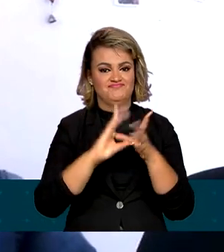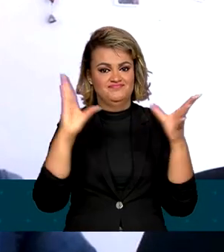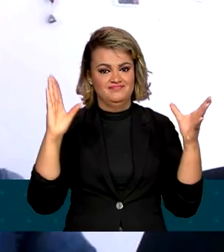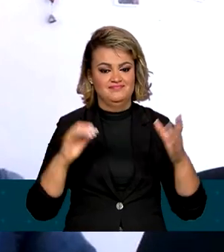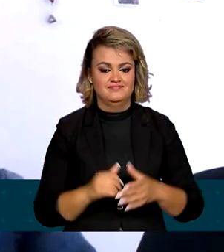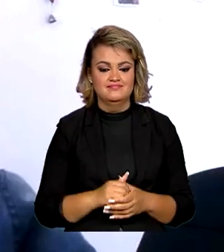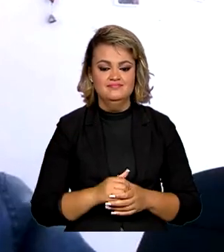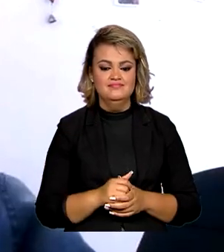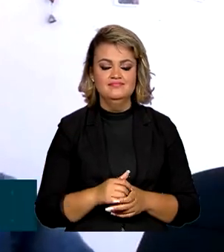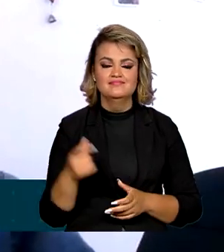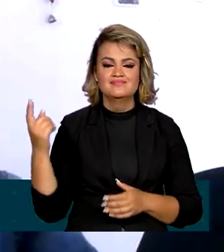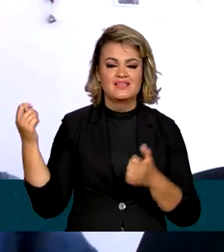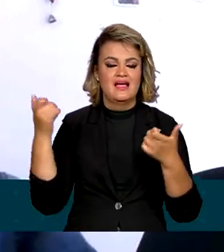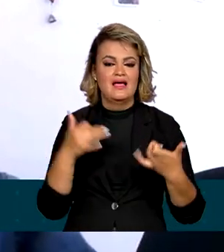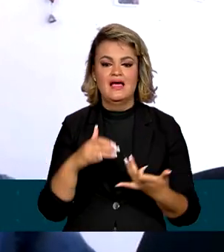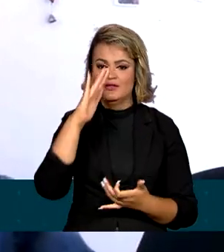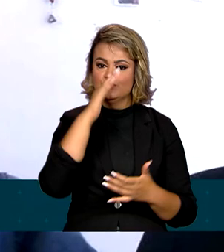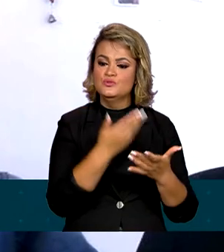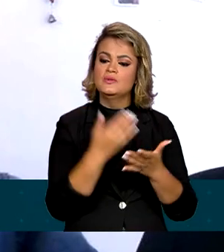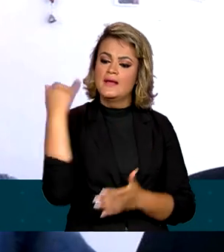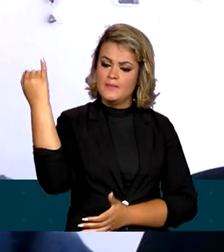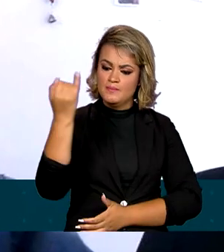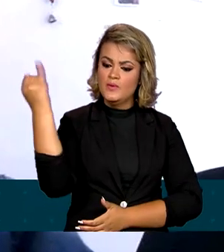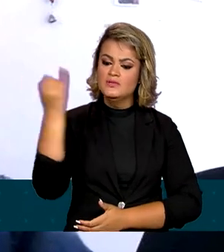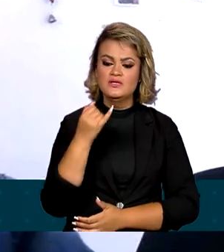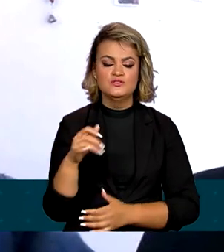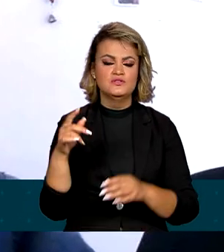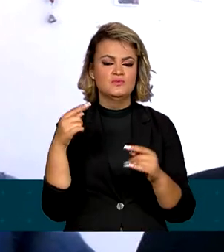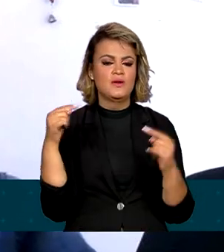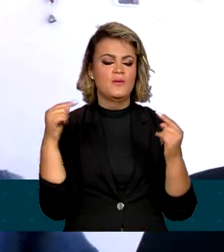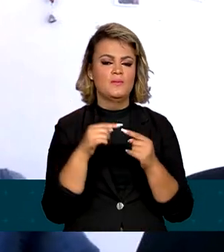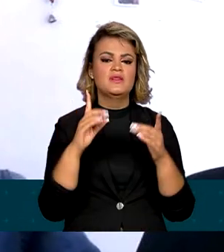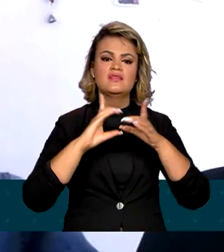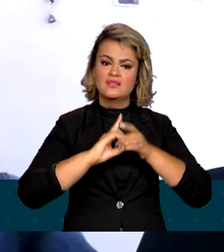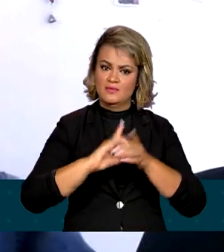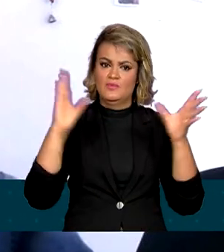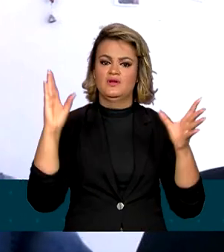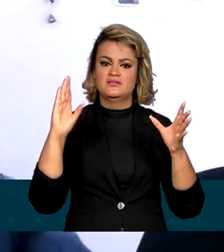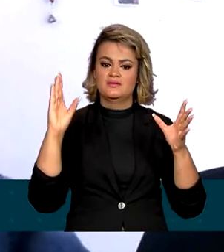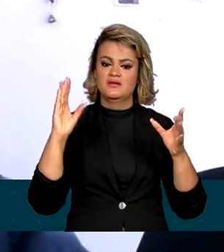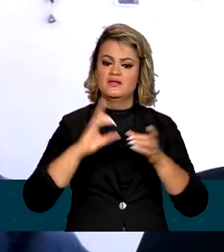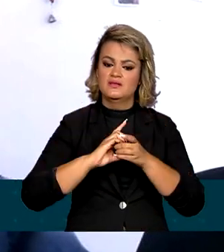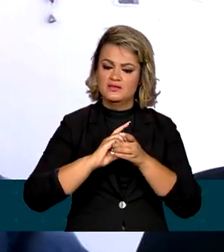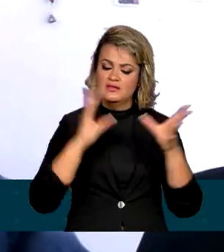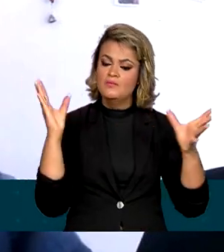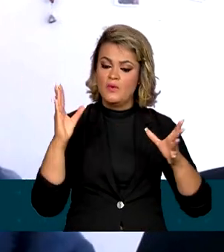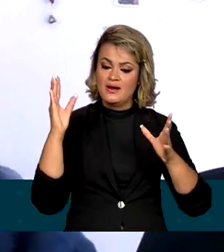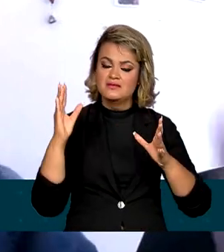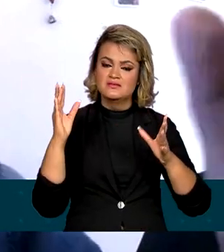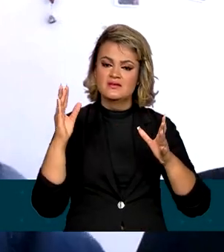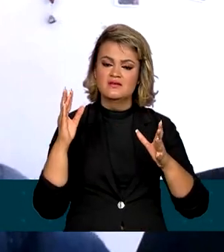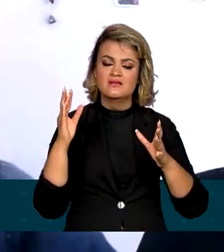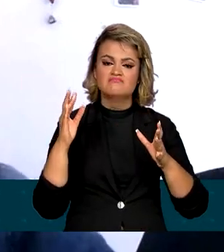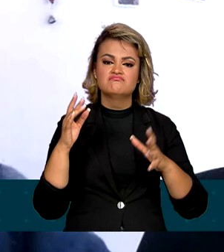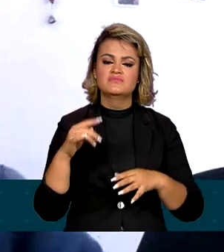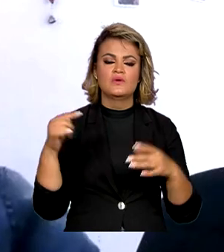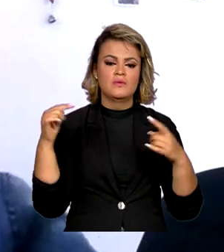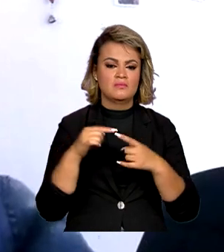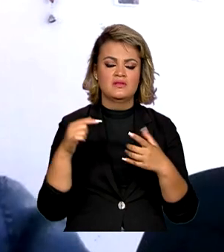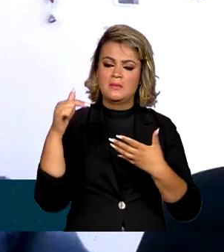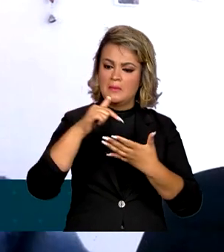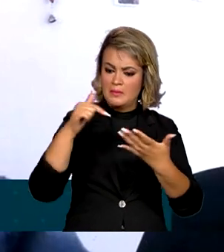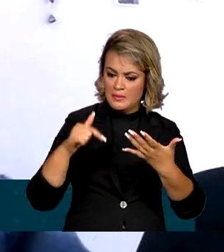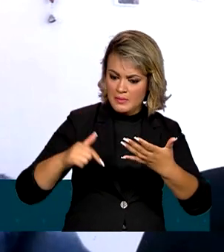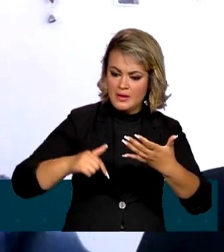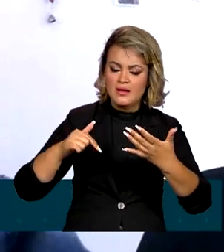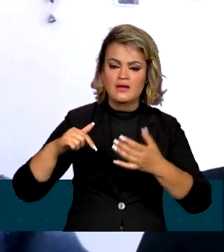de fundamental importância que a questão da democracia retorne à agenda do conjunto dos países